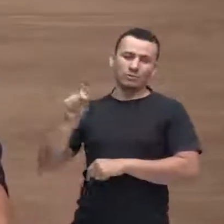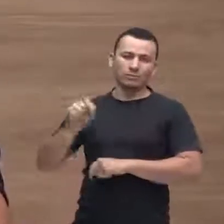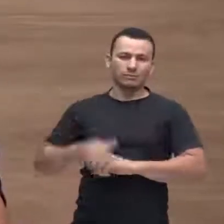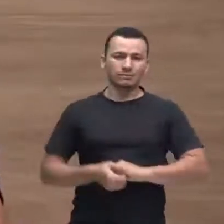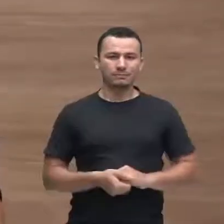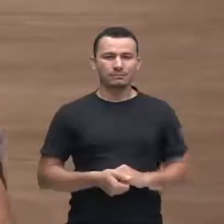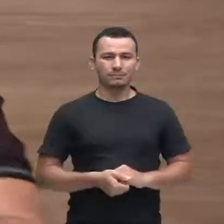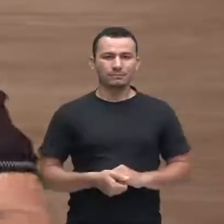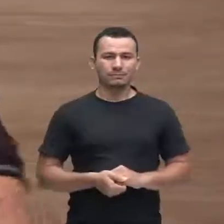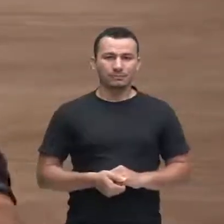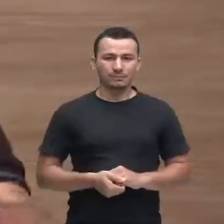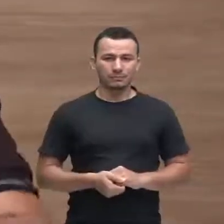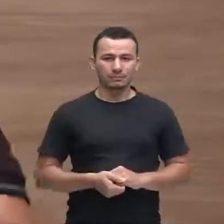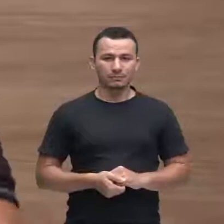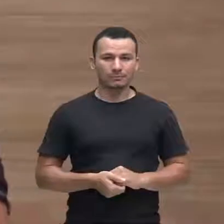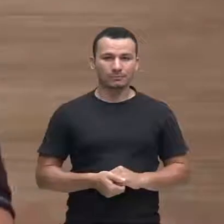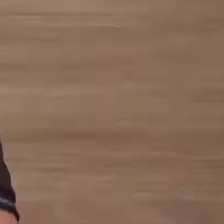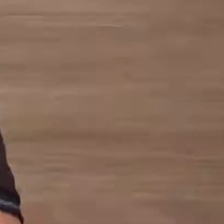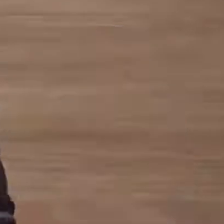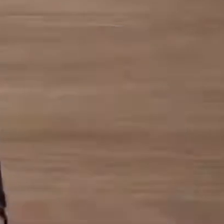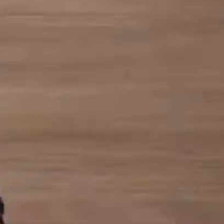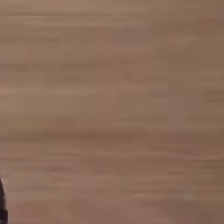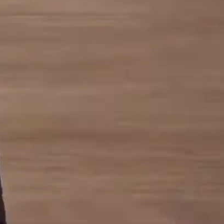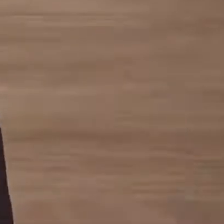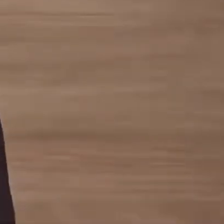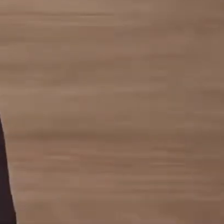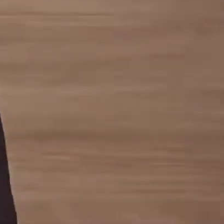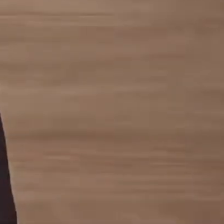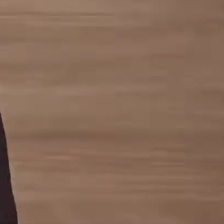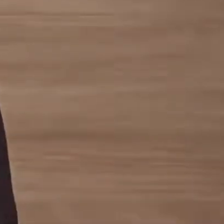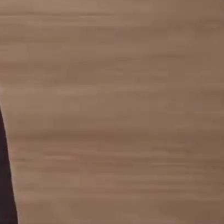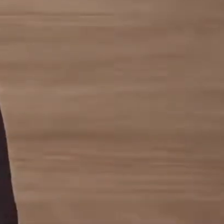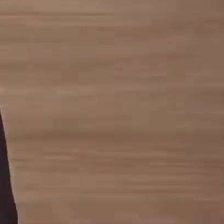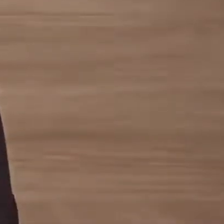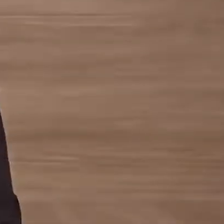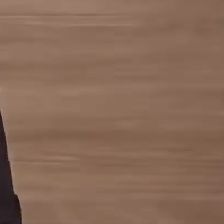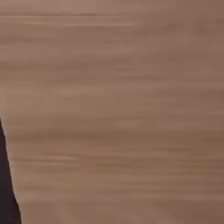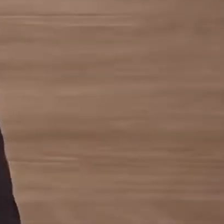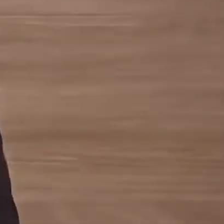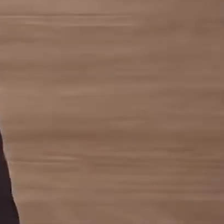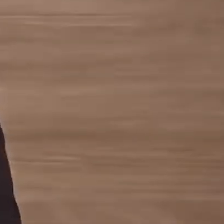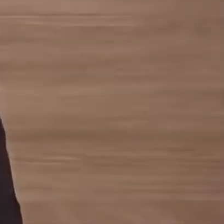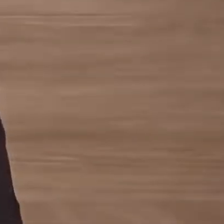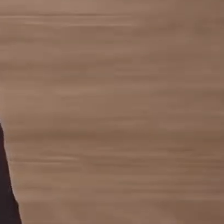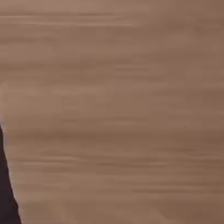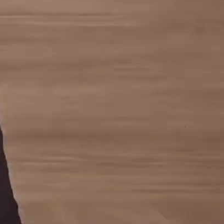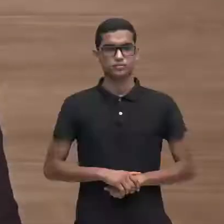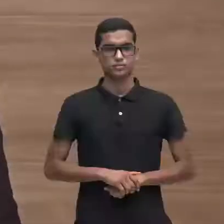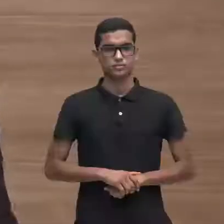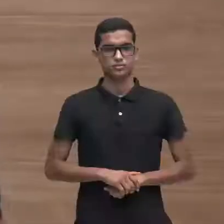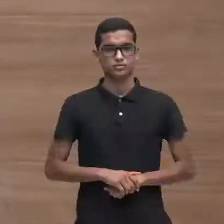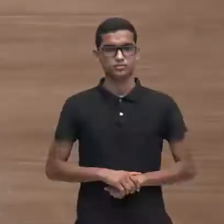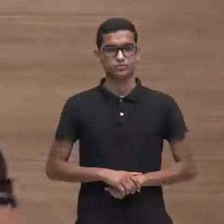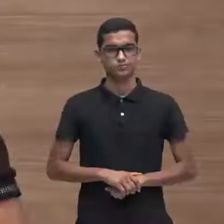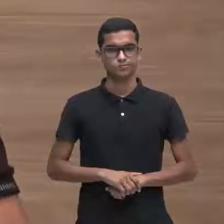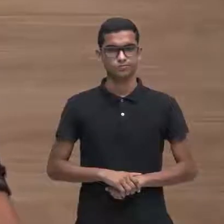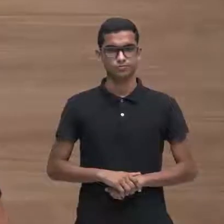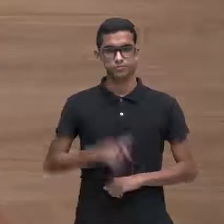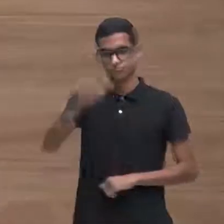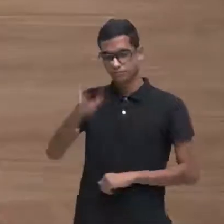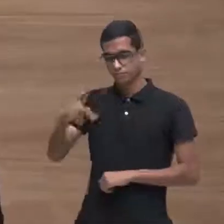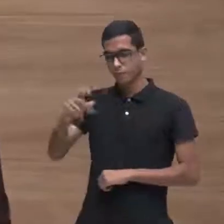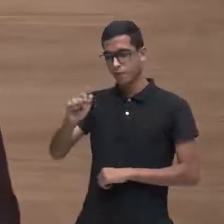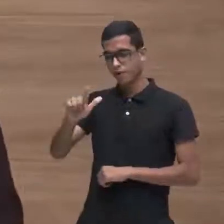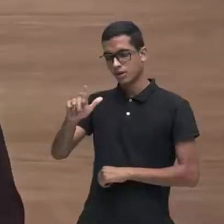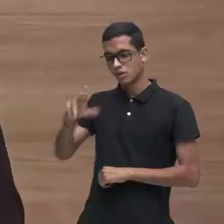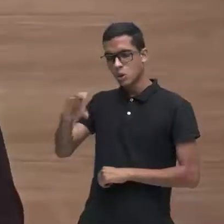superar essas dificuldades, não sei se seria superar, mas enfrentar. eu creio que o Paulo e os amigos dele, exceto o Alfredo